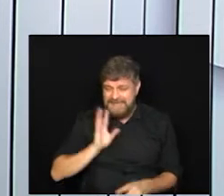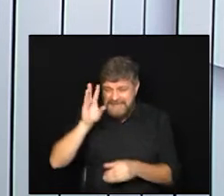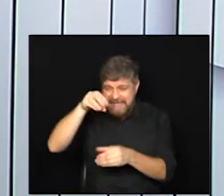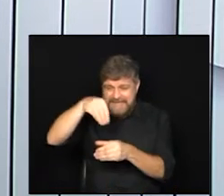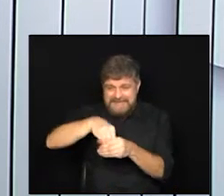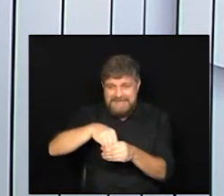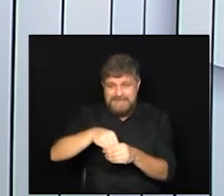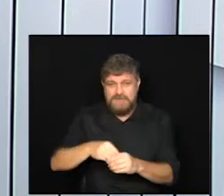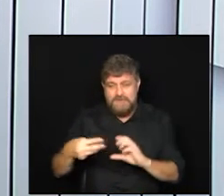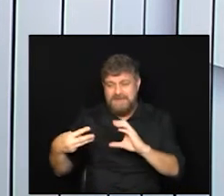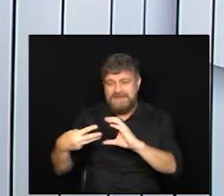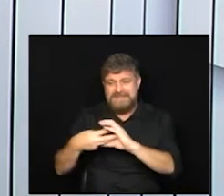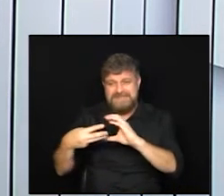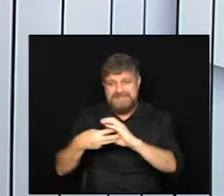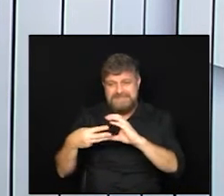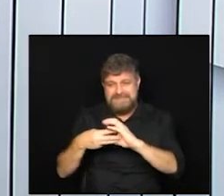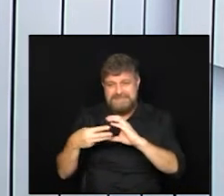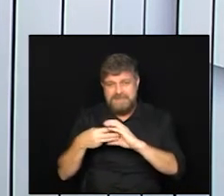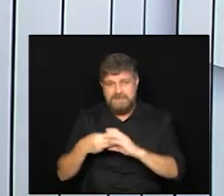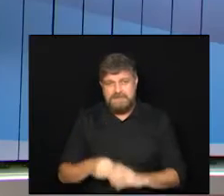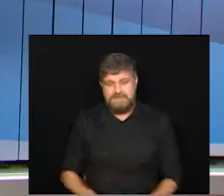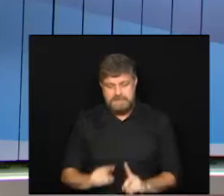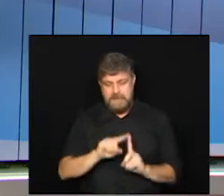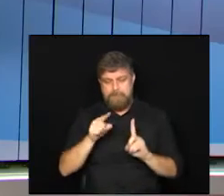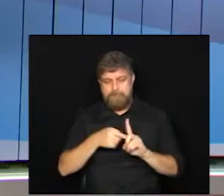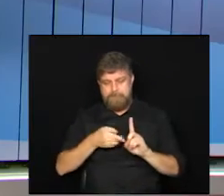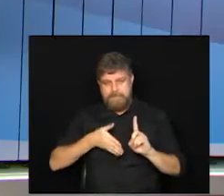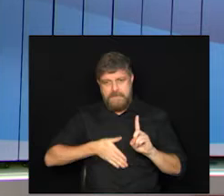células de fetos abortados